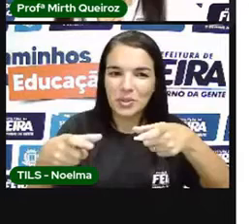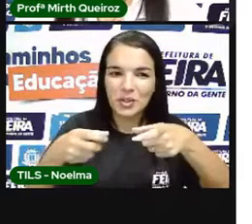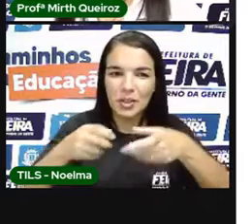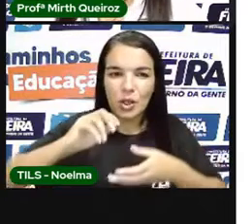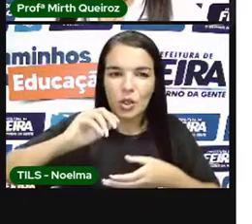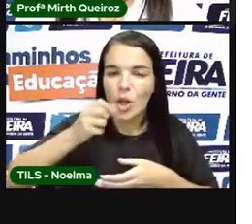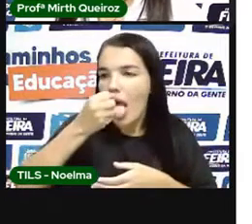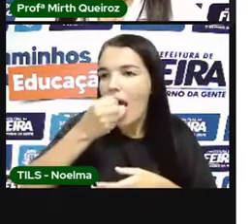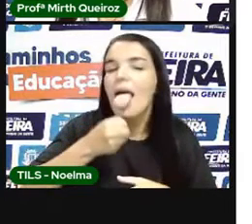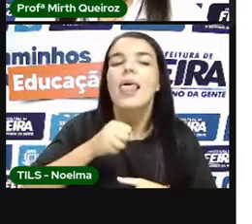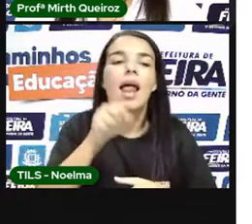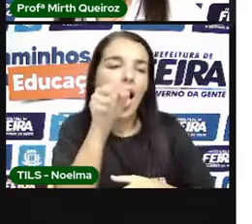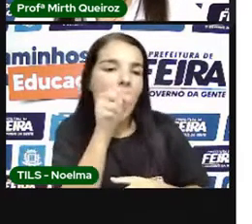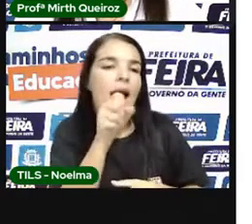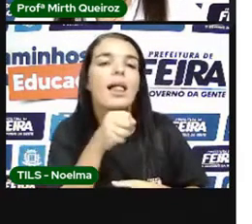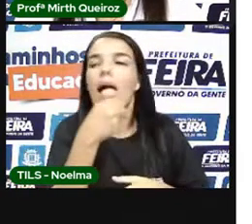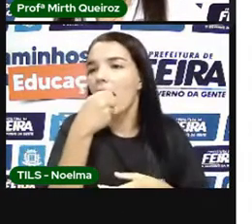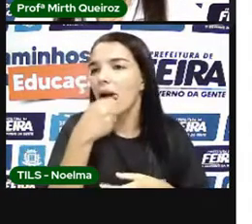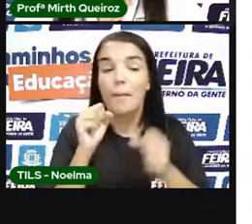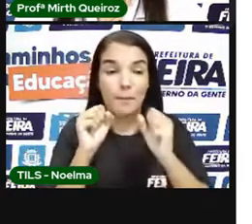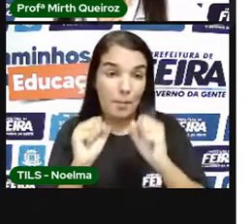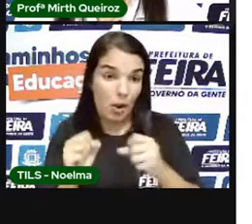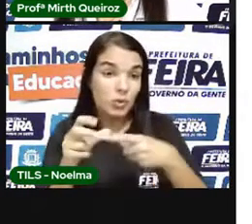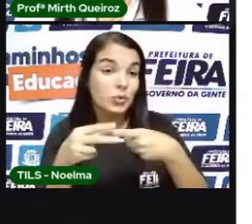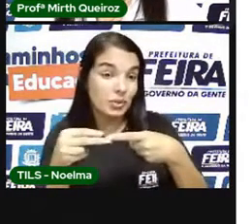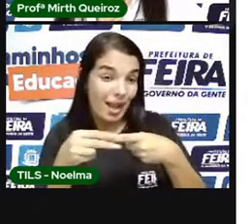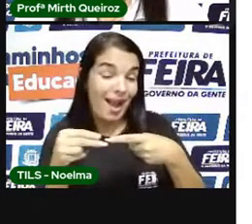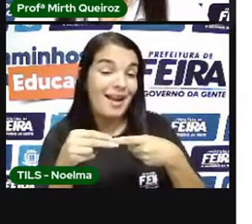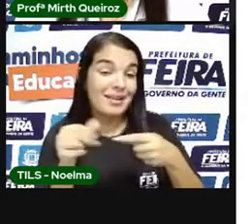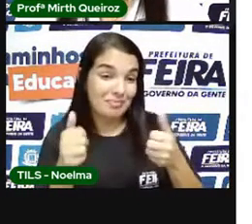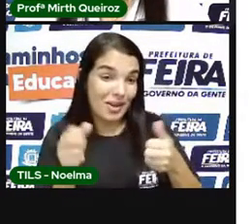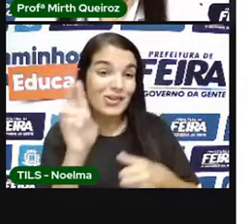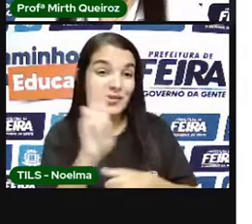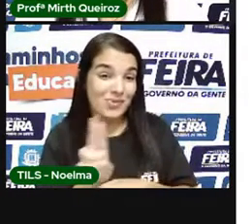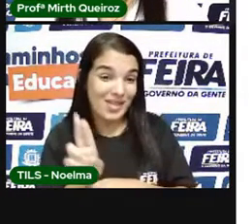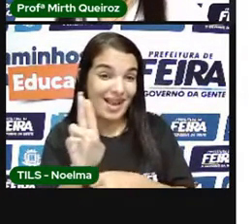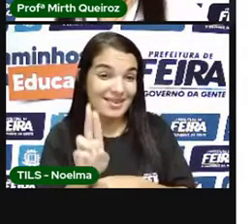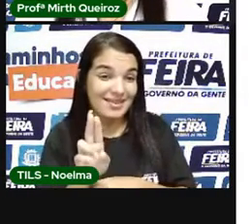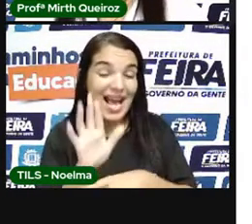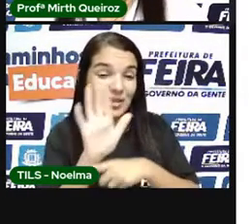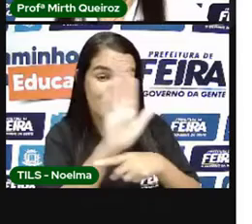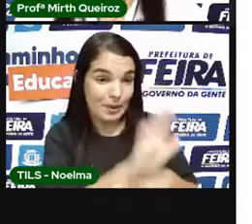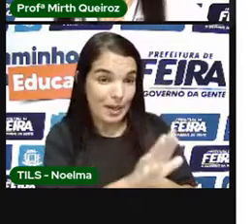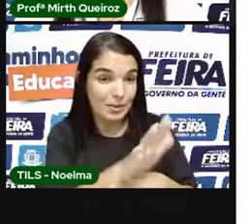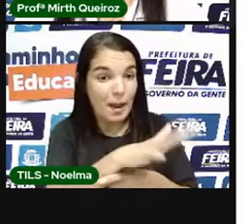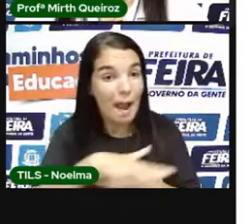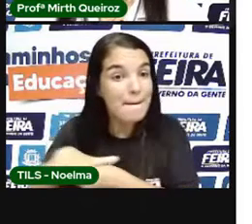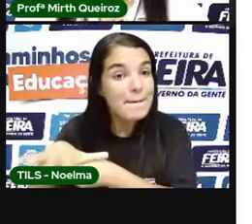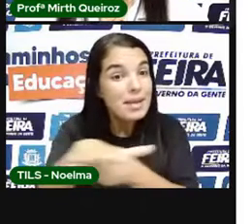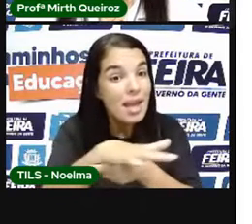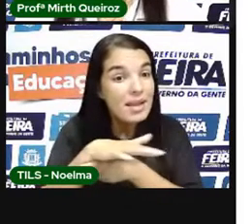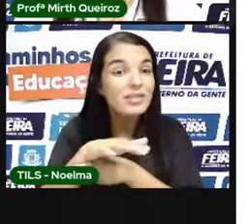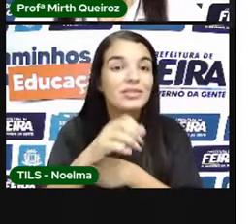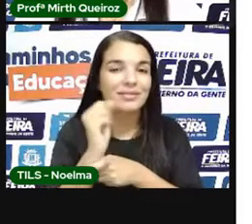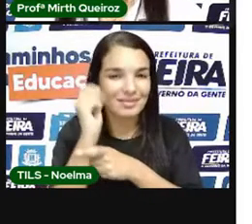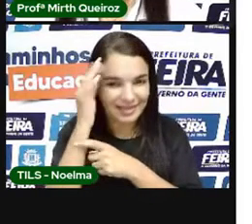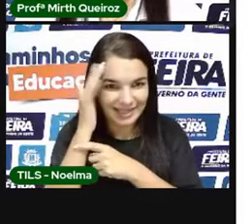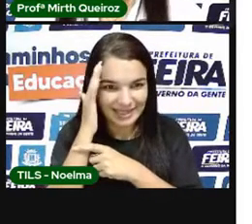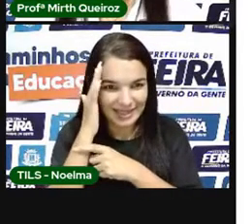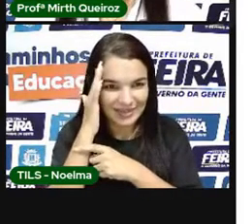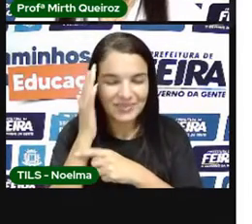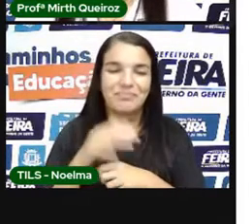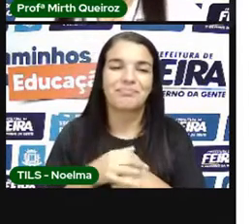poder guardar Material ali Eu posso fazer isso Então Isso eu também Estou ajudando O meio ambiente Né? É ao invés De eu ficar